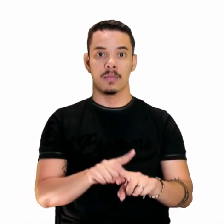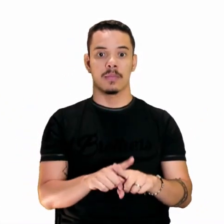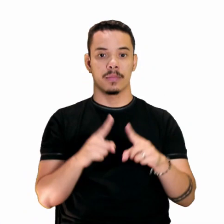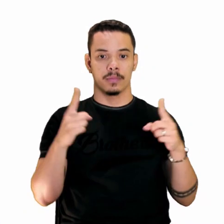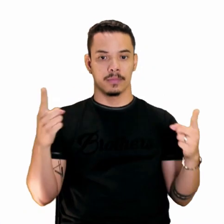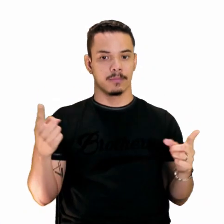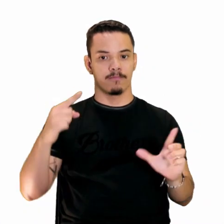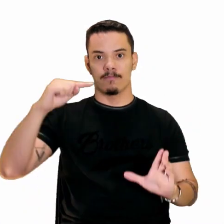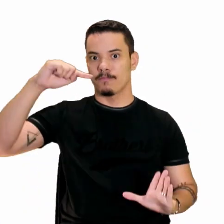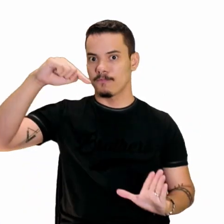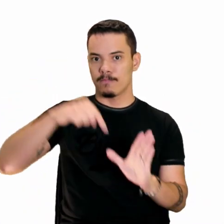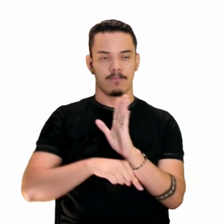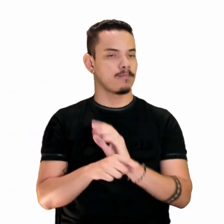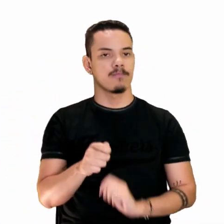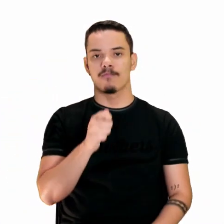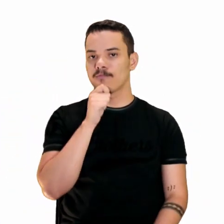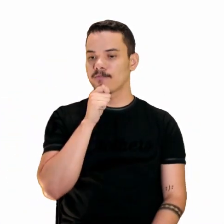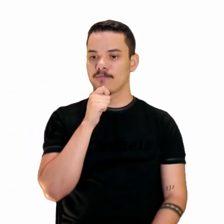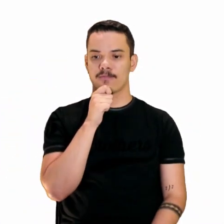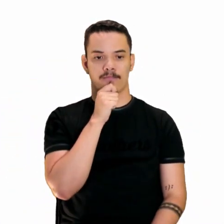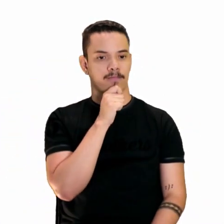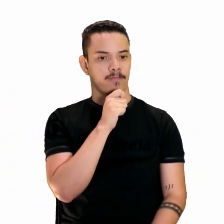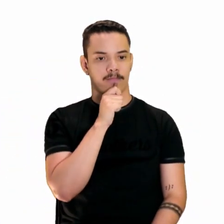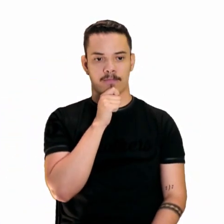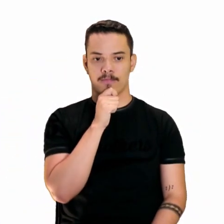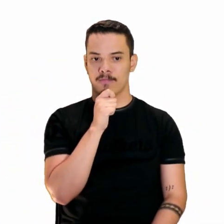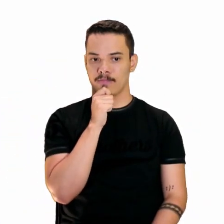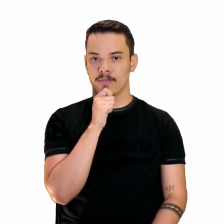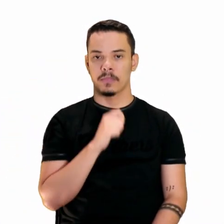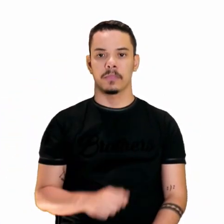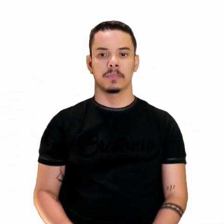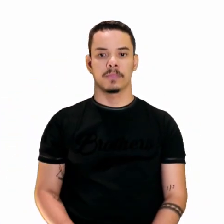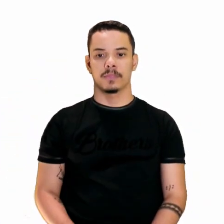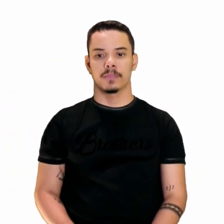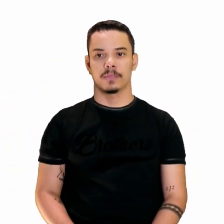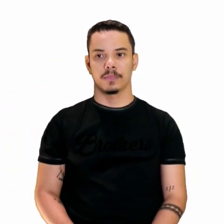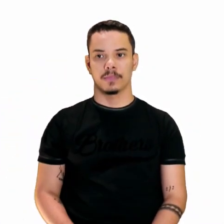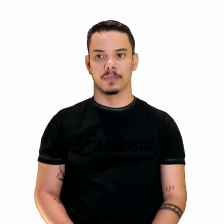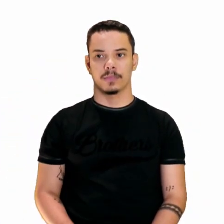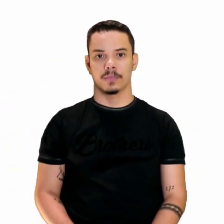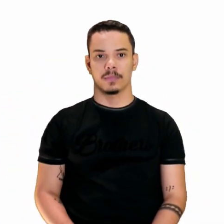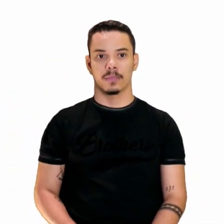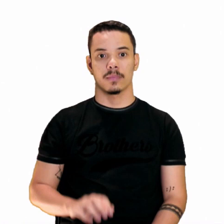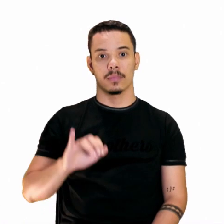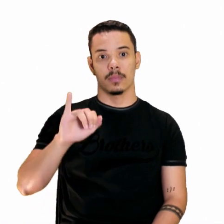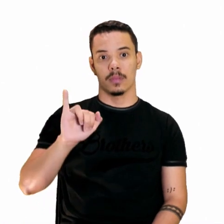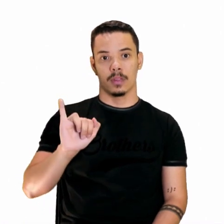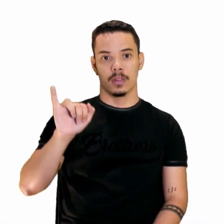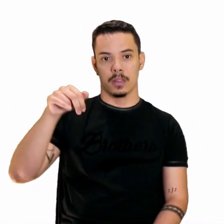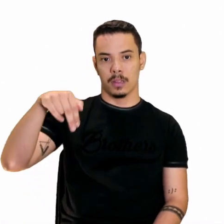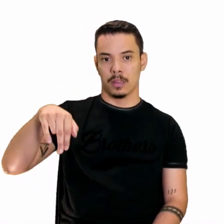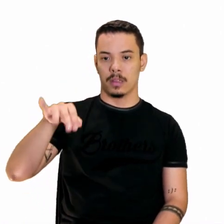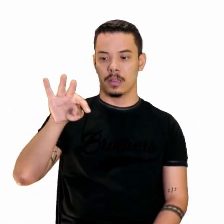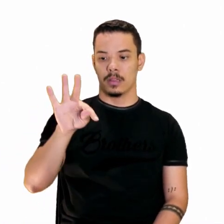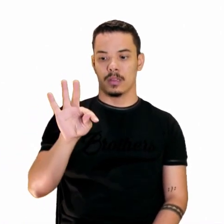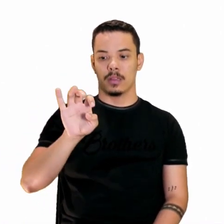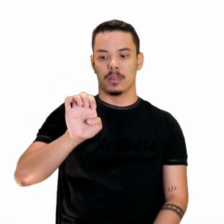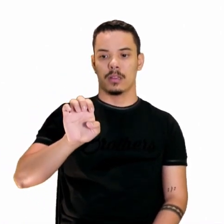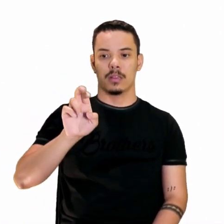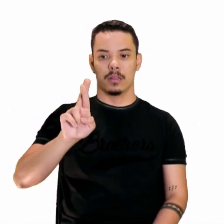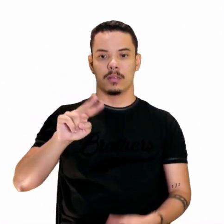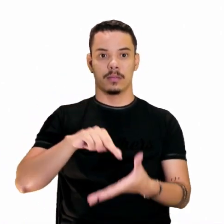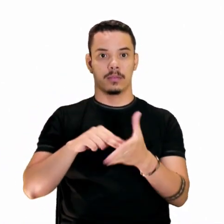aprofundar-se nele. Certo? Lembra que a inter, inter tem que estar